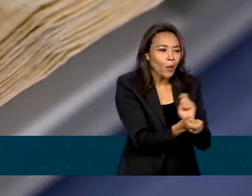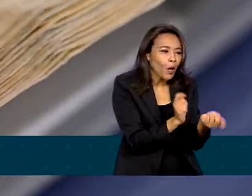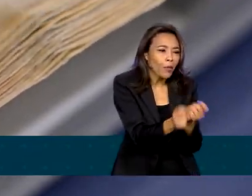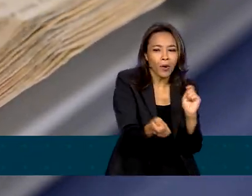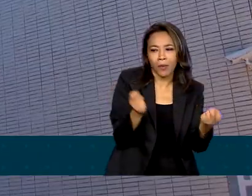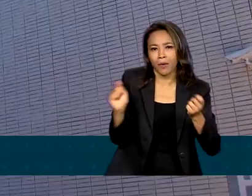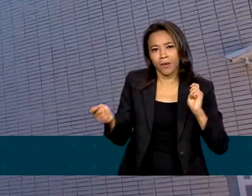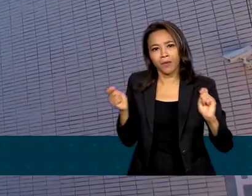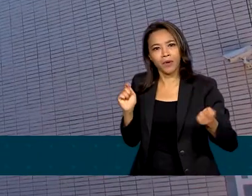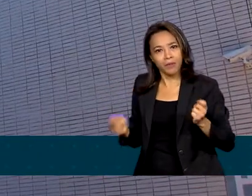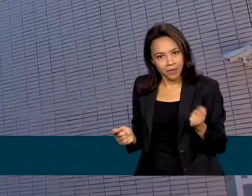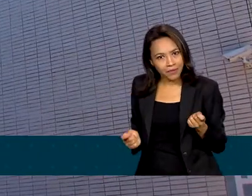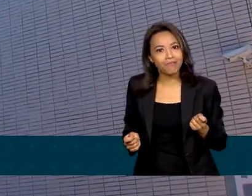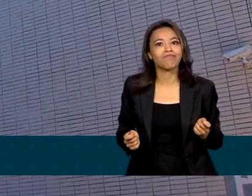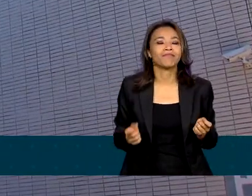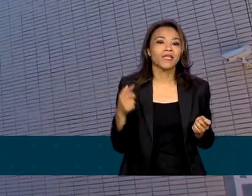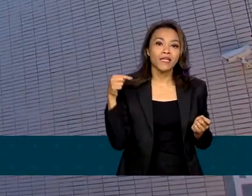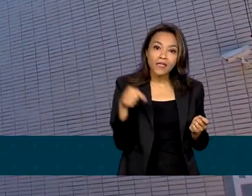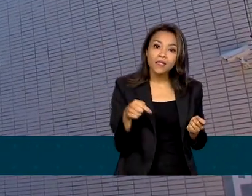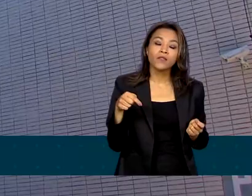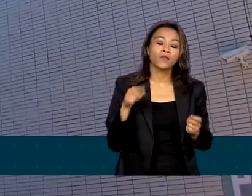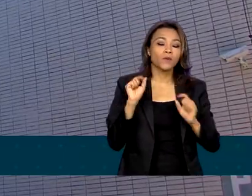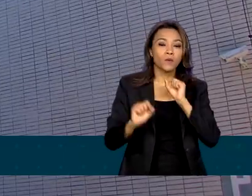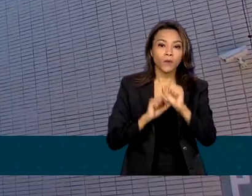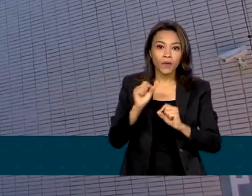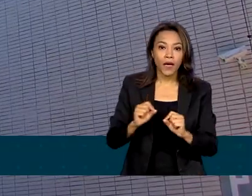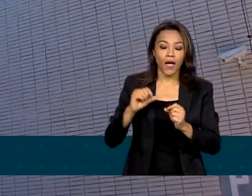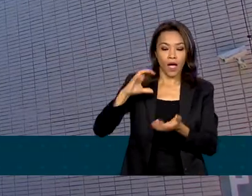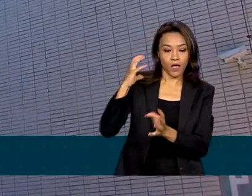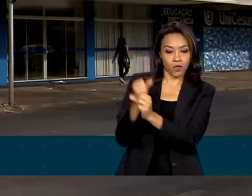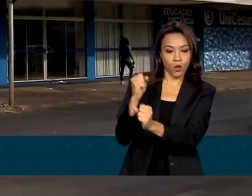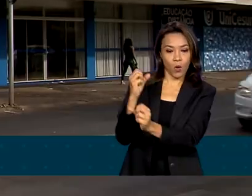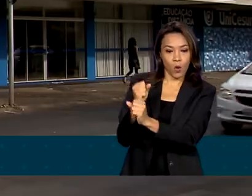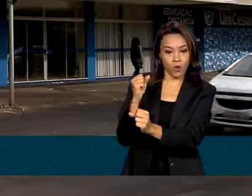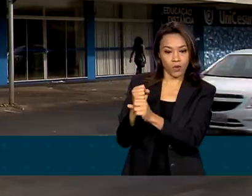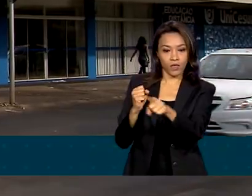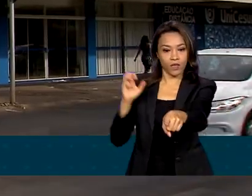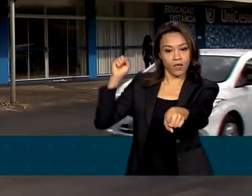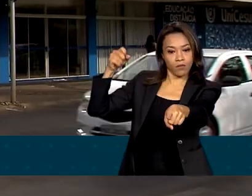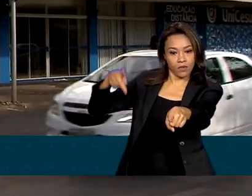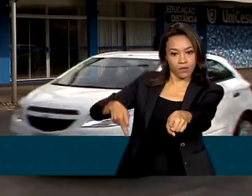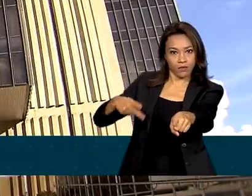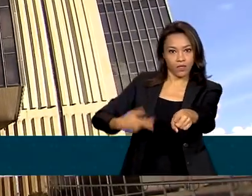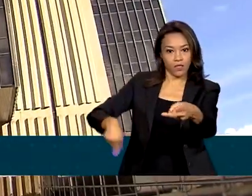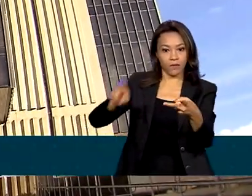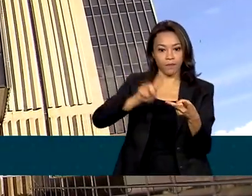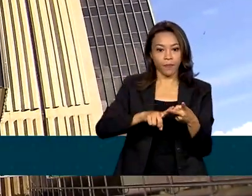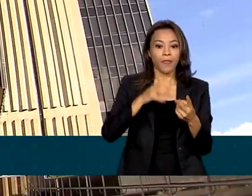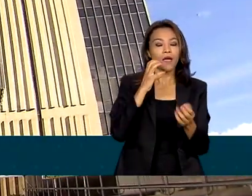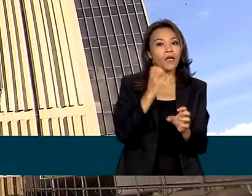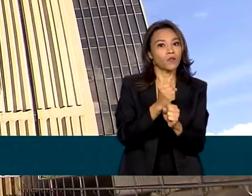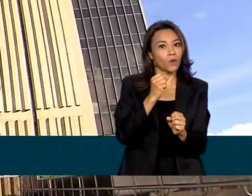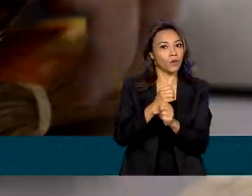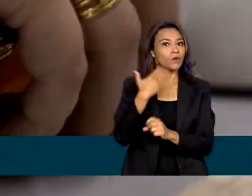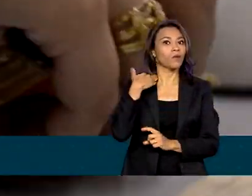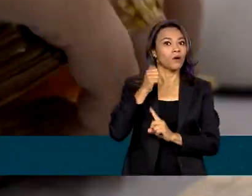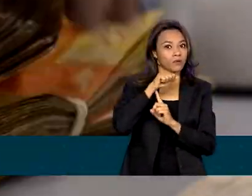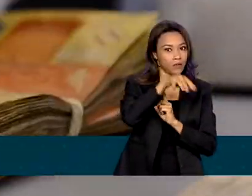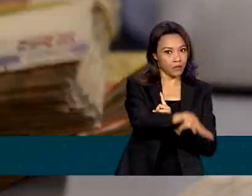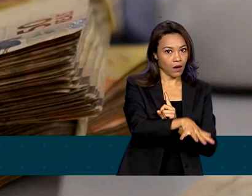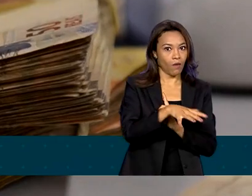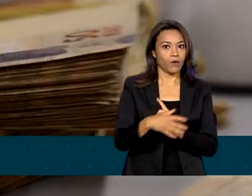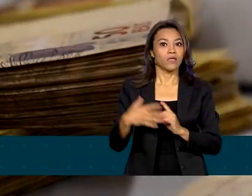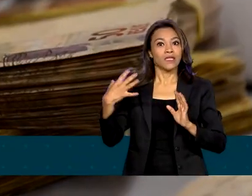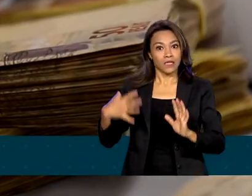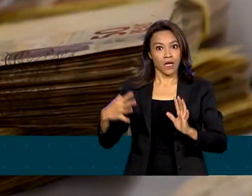despesas. O resultado inclui as contas do Tesouro Nacional, da Previdência Social e do Banco Central. Se a